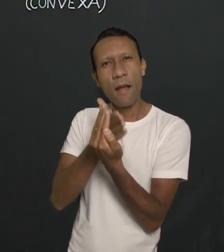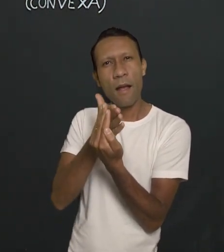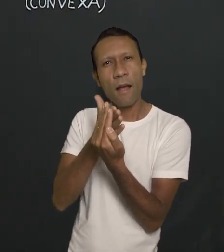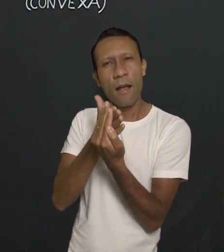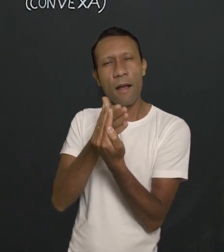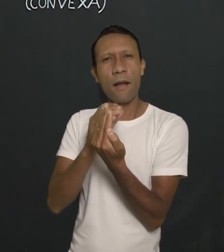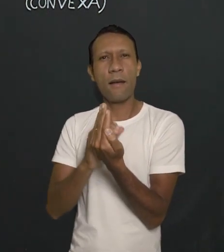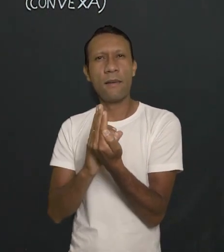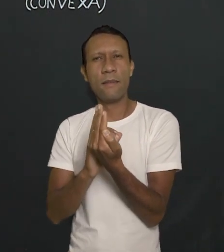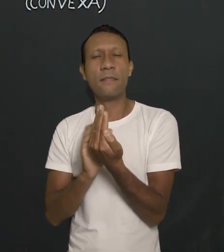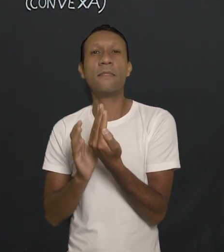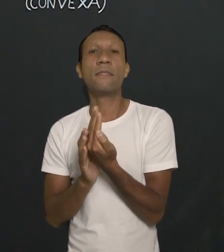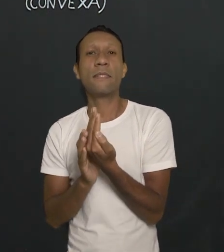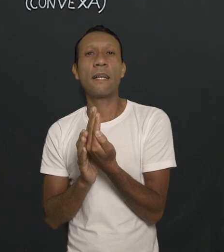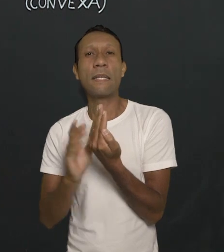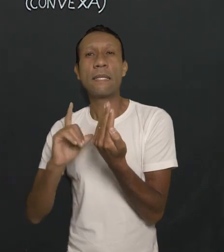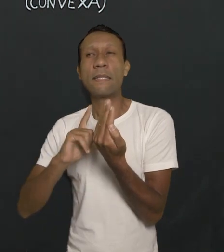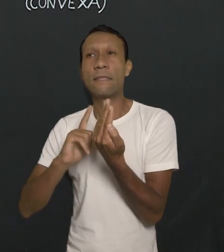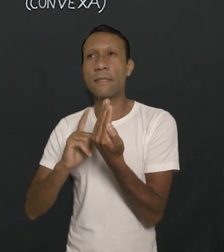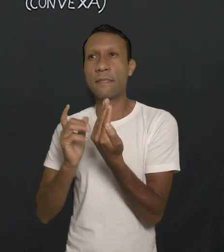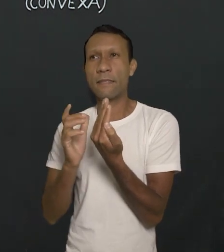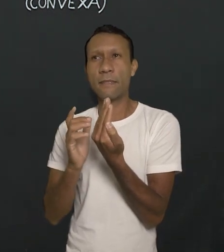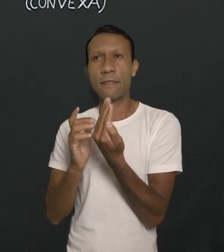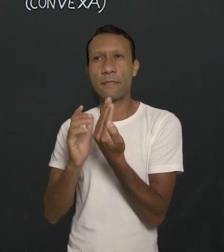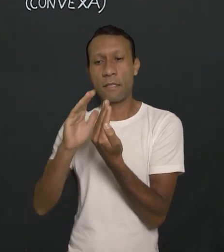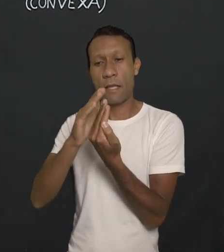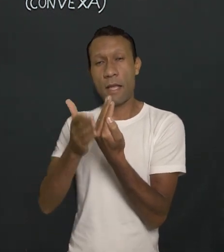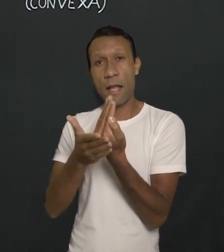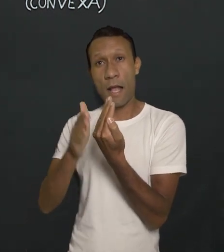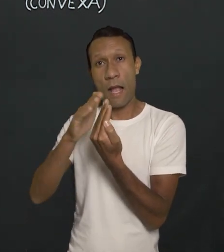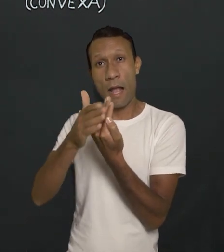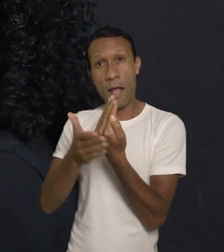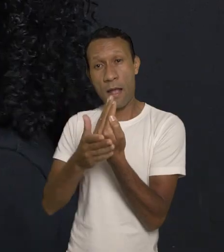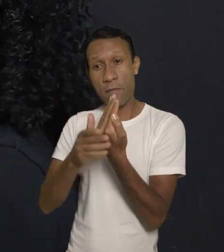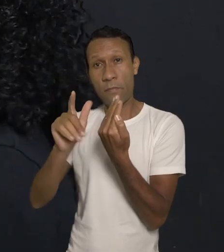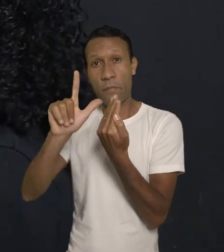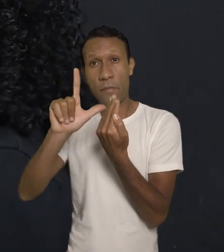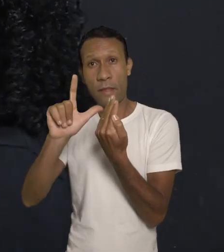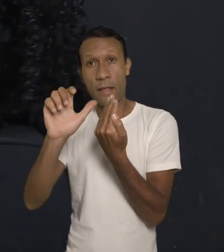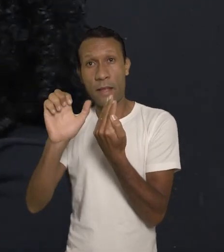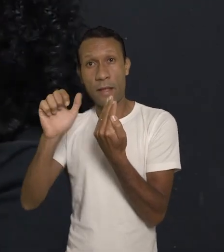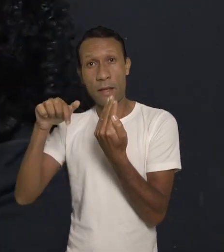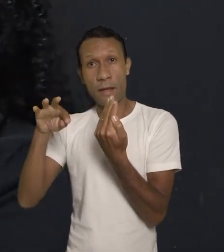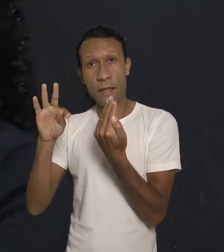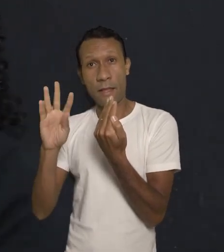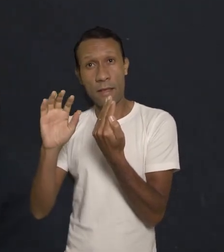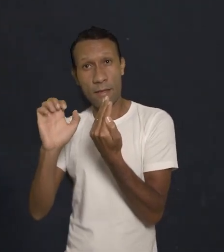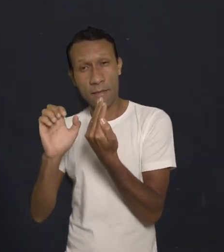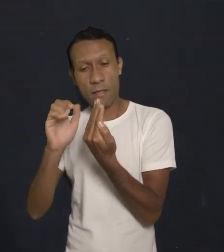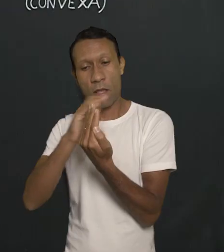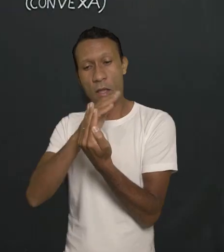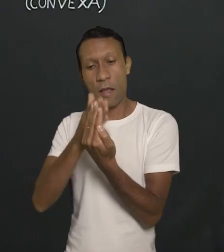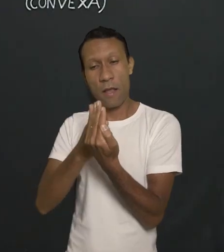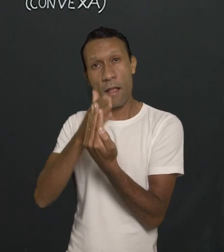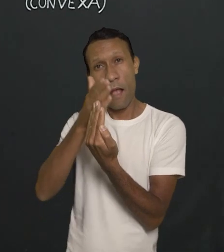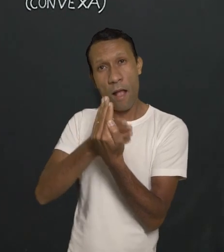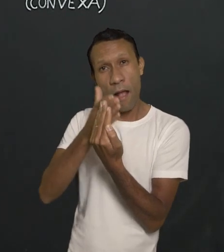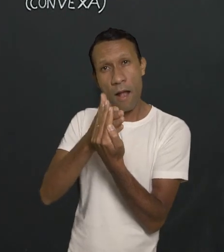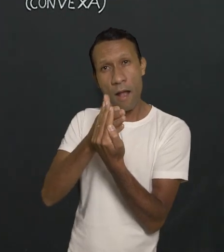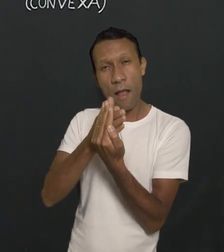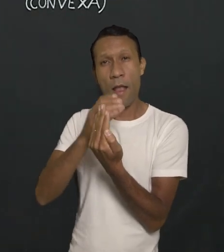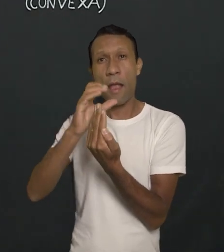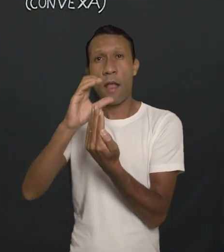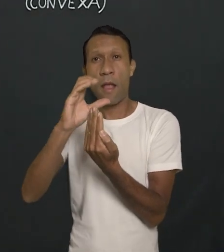formato convexo ou convergente. Então, aqui, lente, córnea, elas têm esse formato. Qual é a